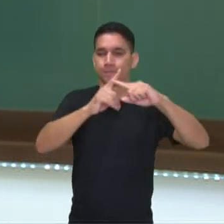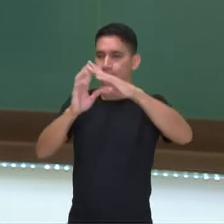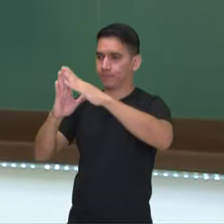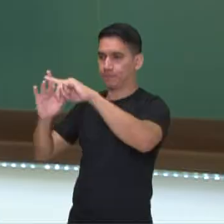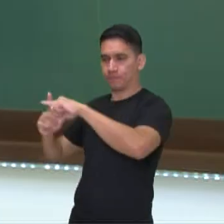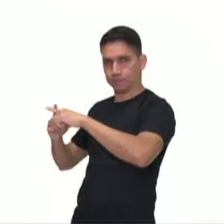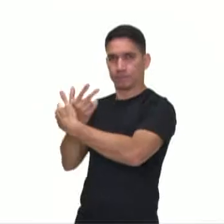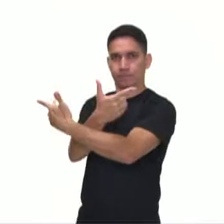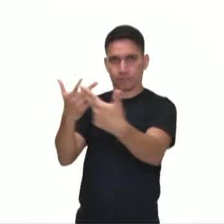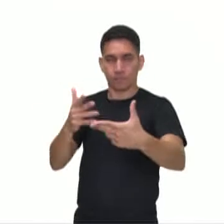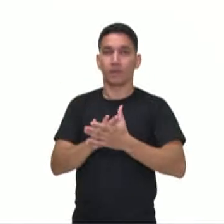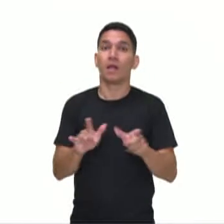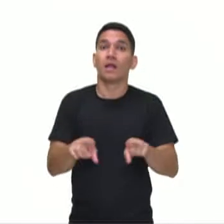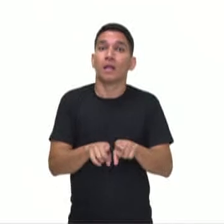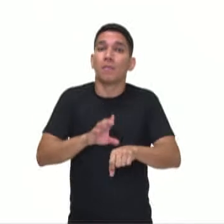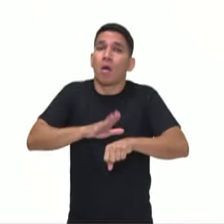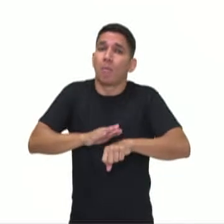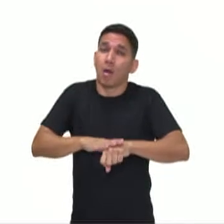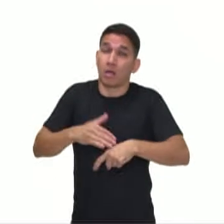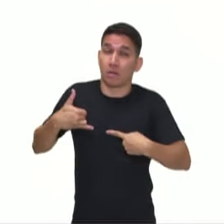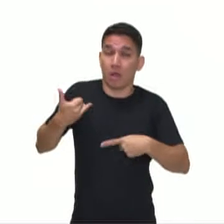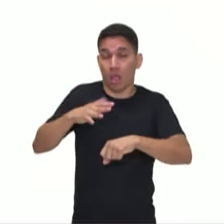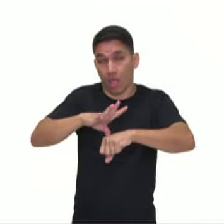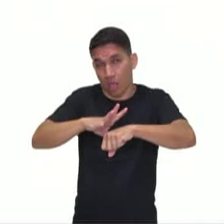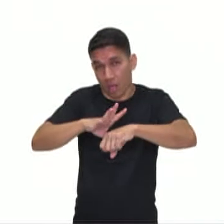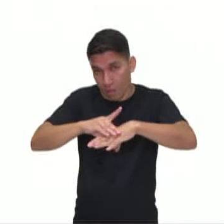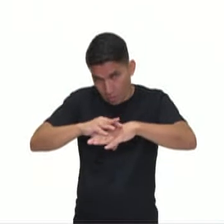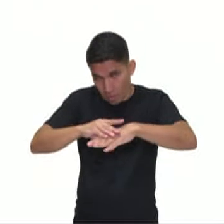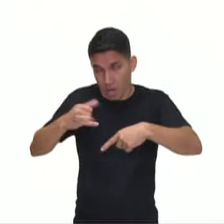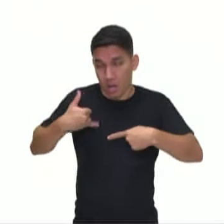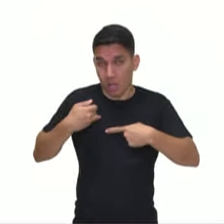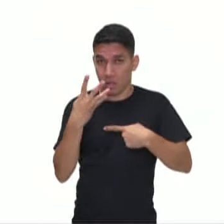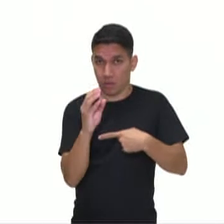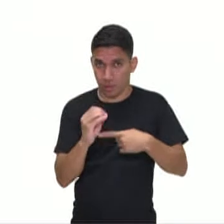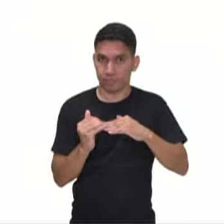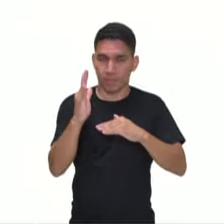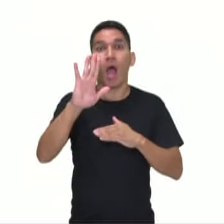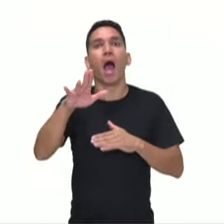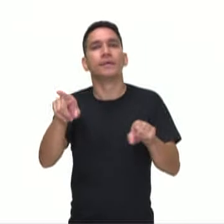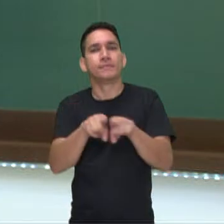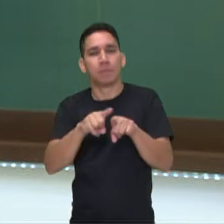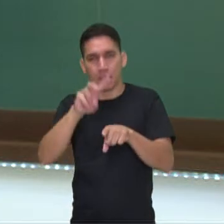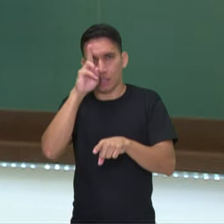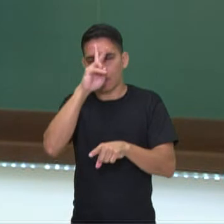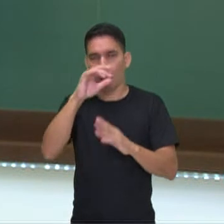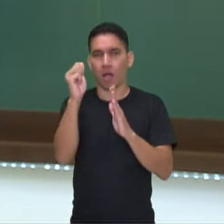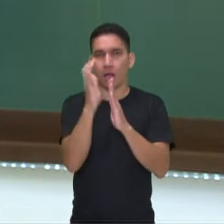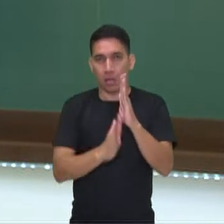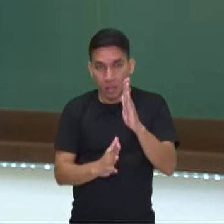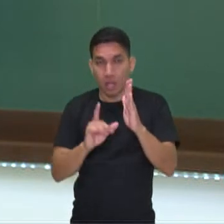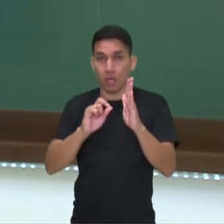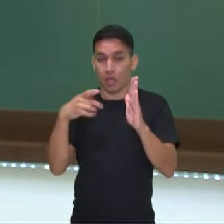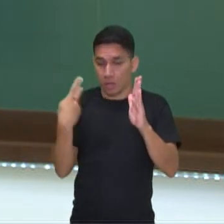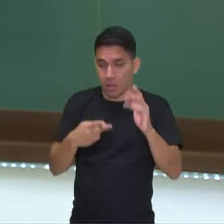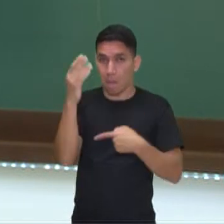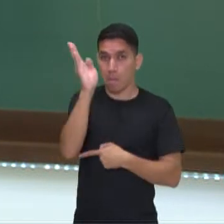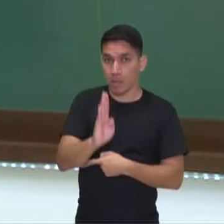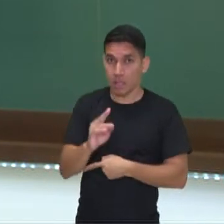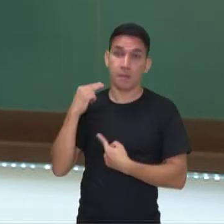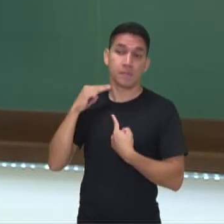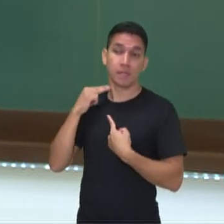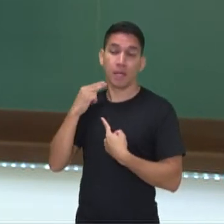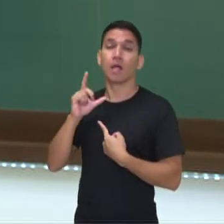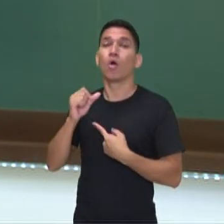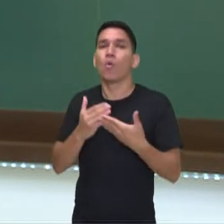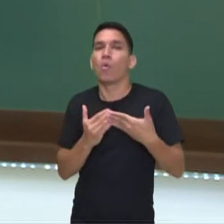né? E doença grave às 40. Também vale ressaltar que a concepção do barroco brasileiro, de Minas,